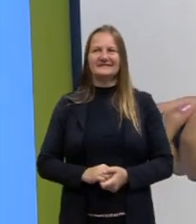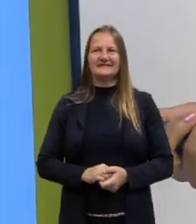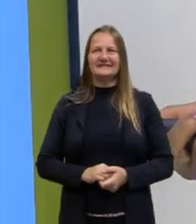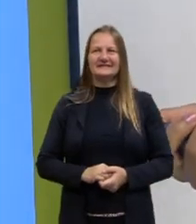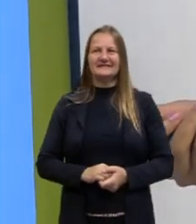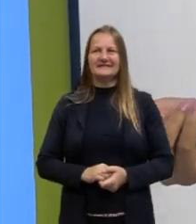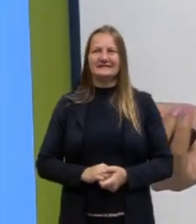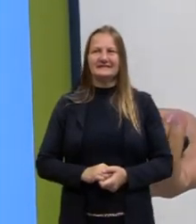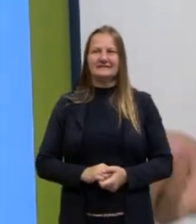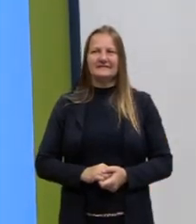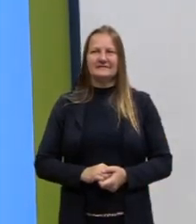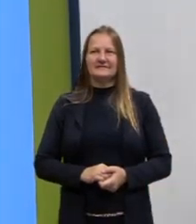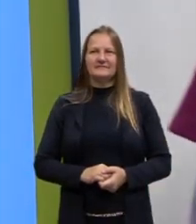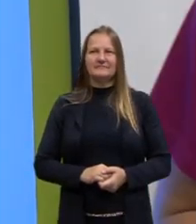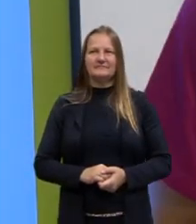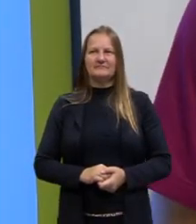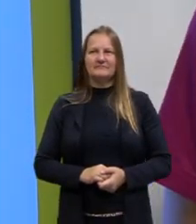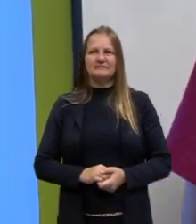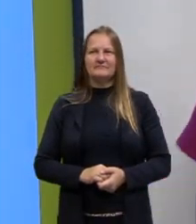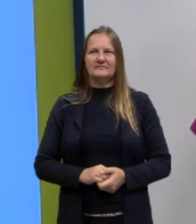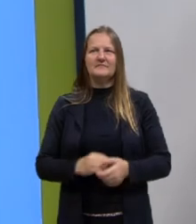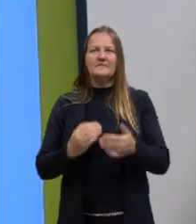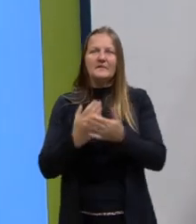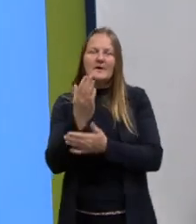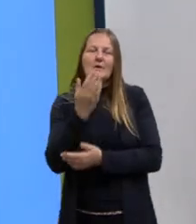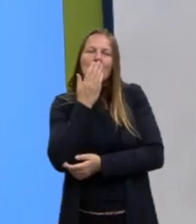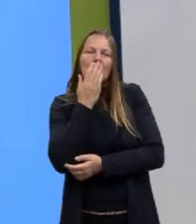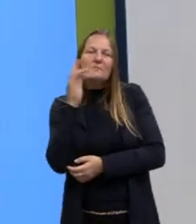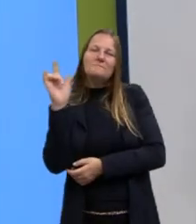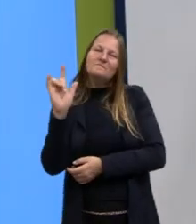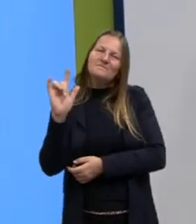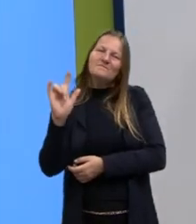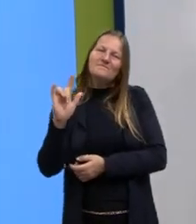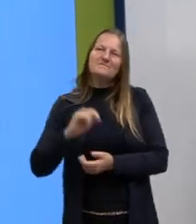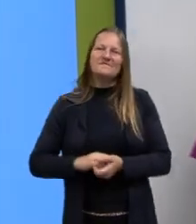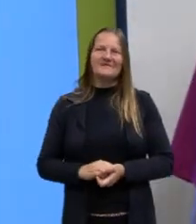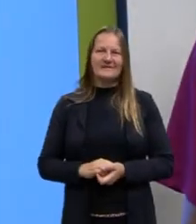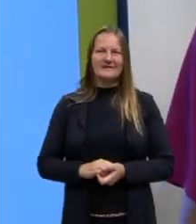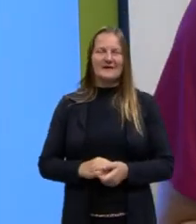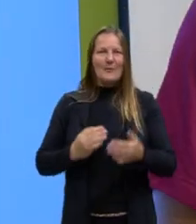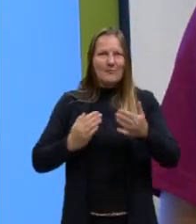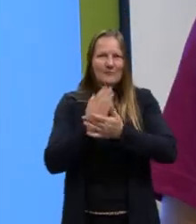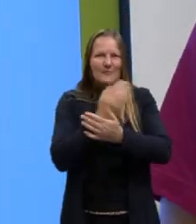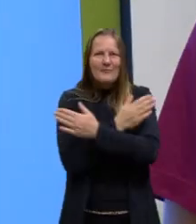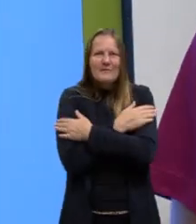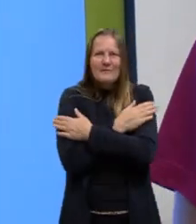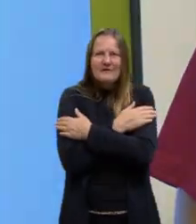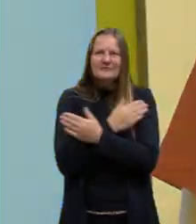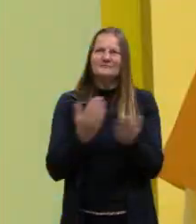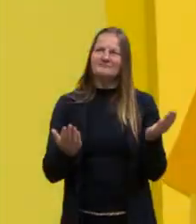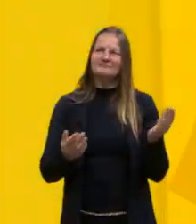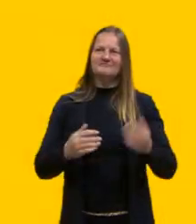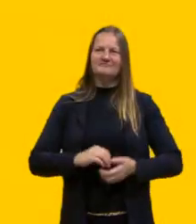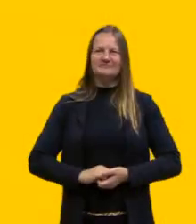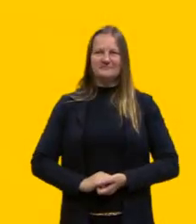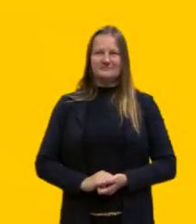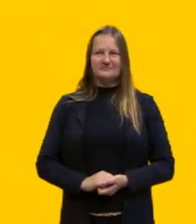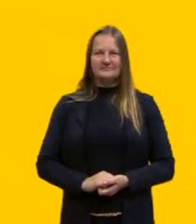passar essa aqui, dar uma próxima oportunidade. Beijão, forte abraço. Tchau.